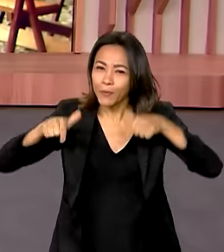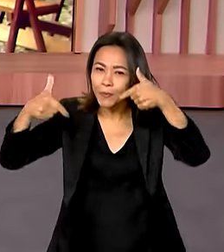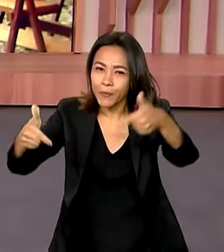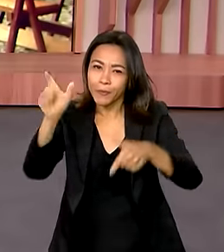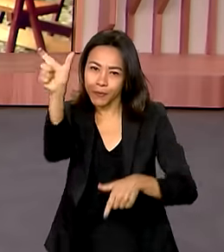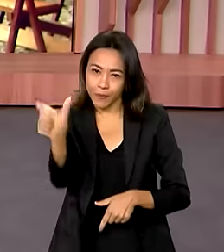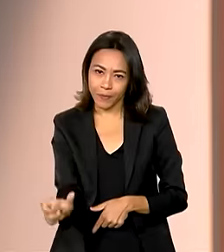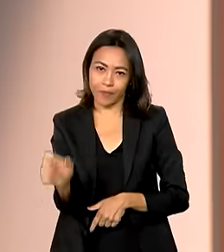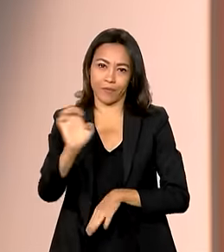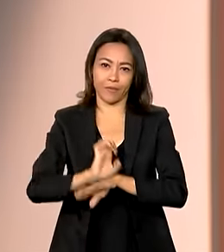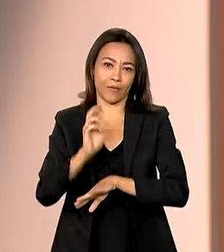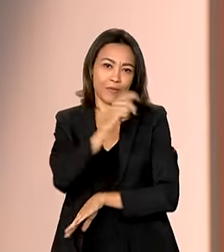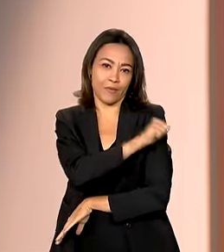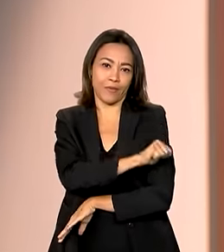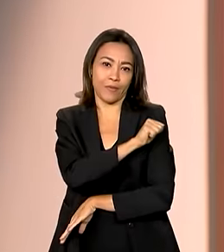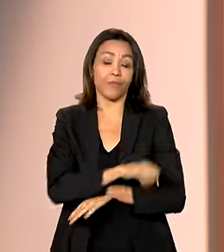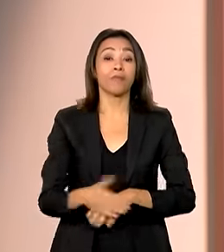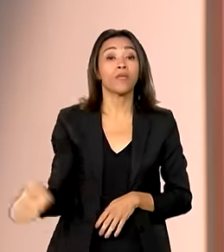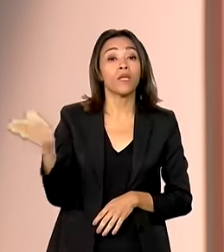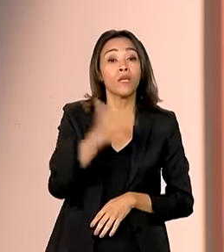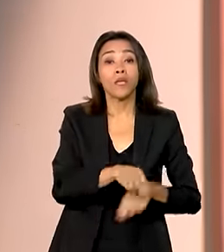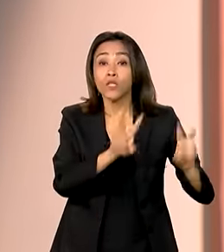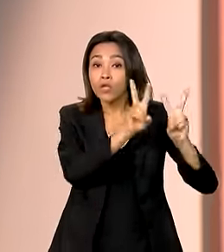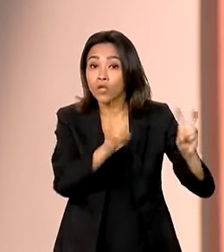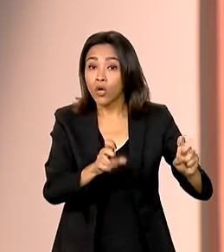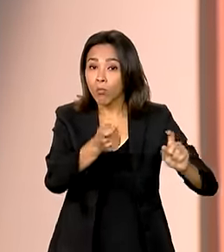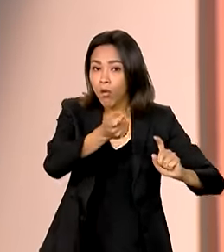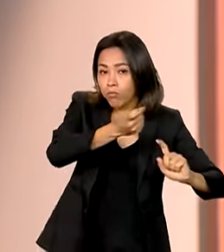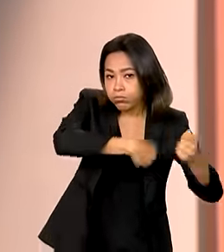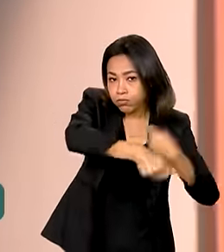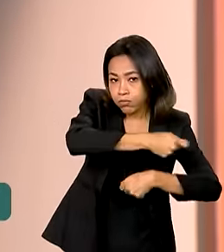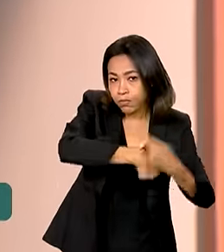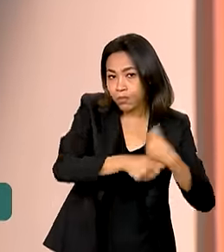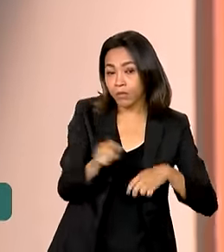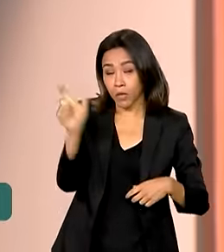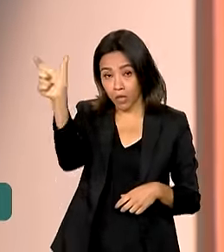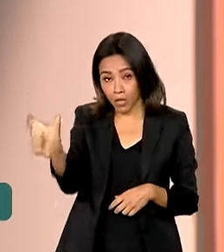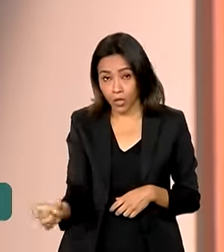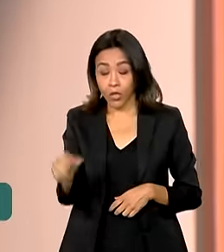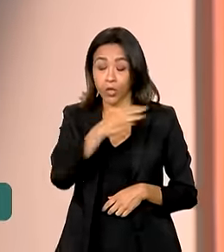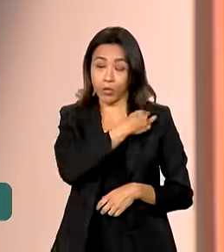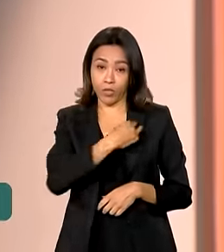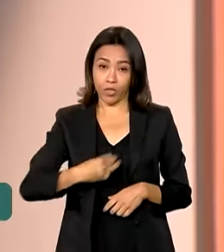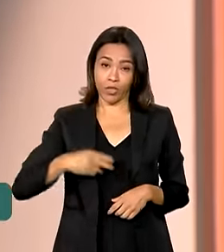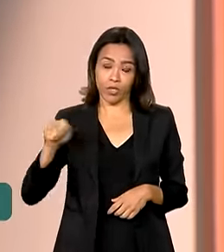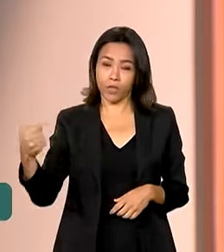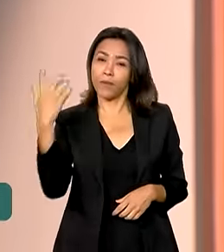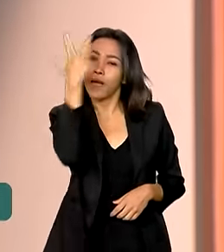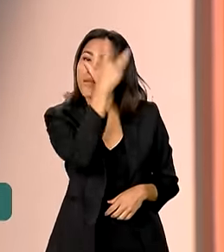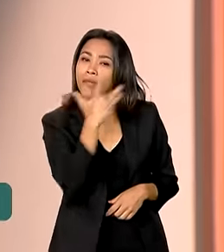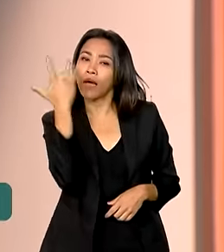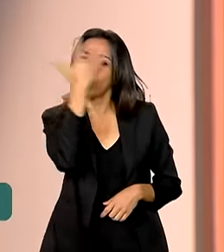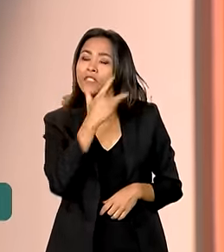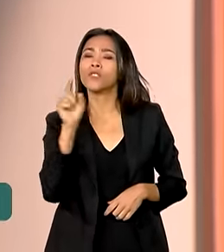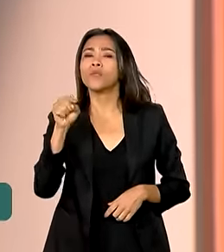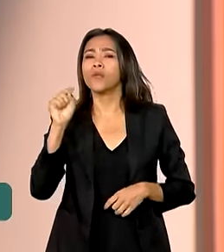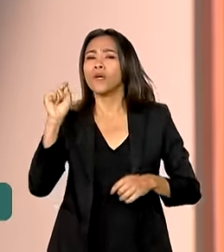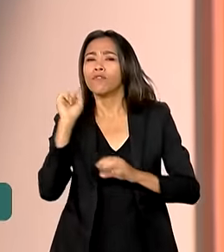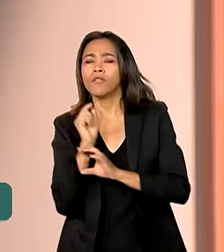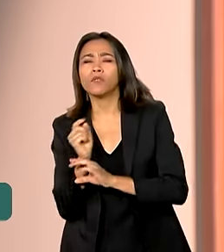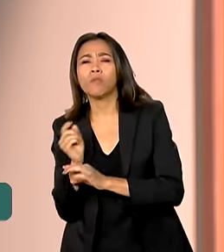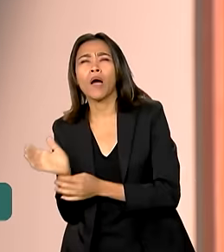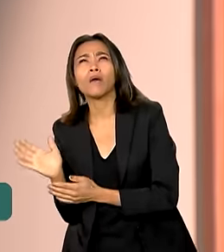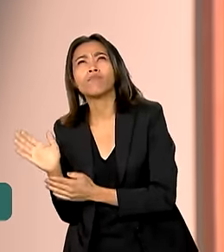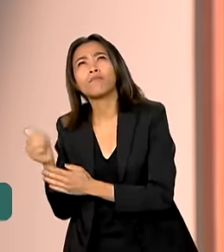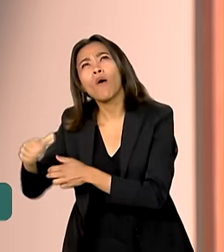Rio de Janeiro. E falando em economia, o ministro da Fazenda, Fernando Haddad, fez um balanço do cenário econômico brasileiro